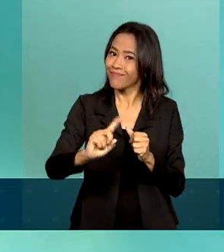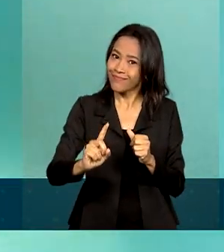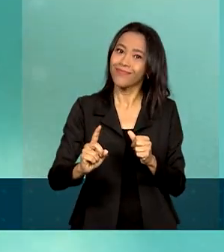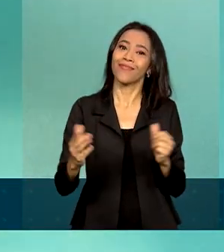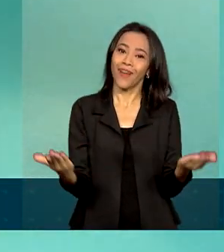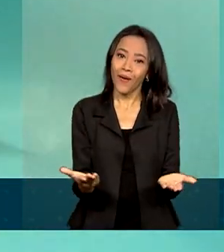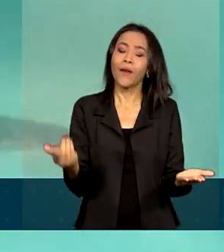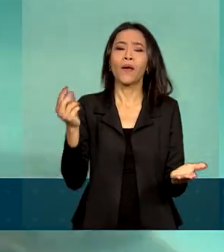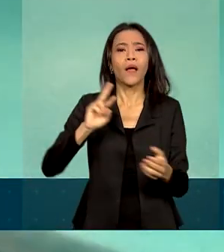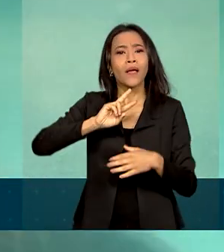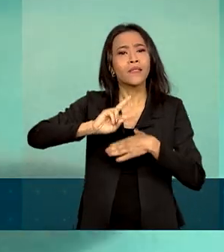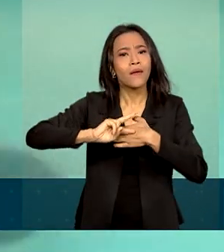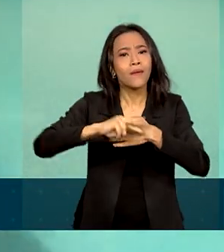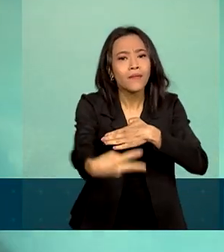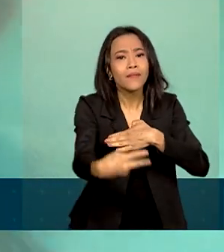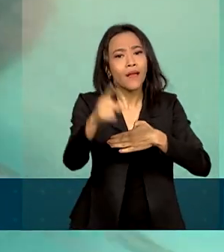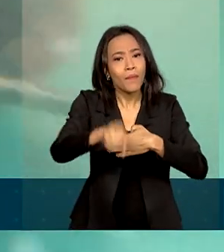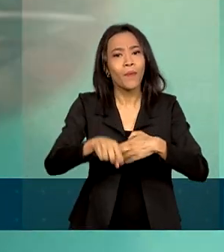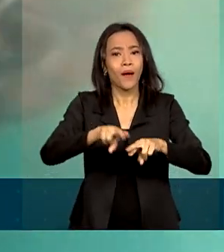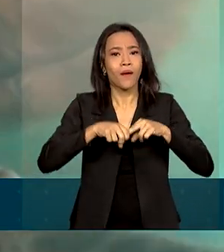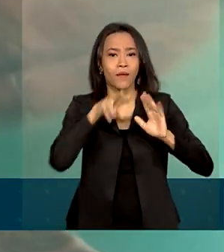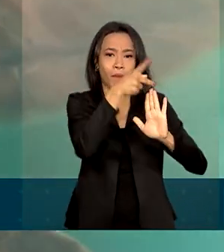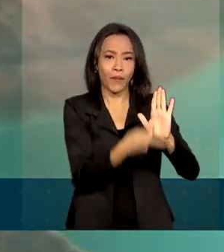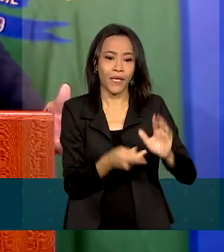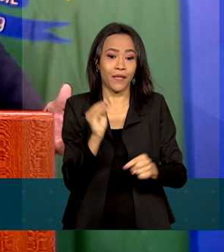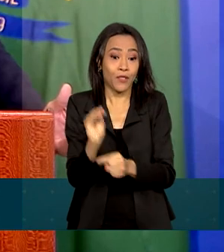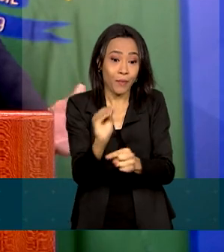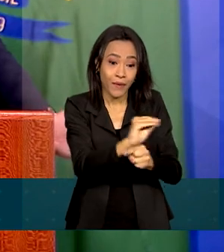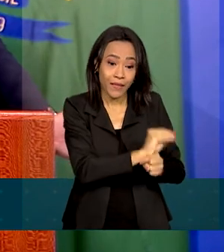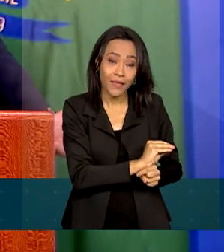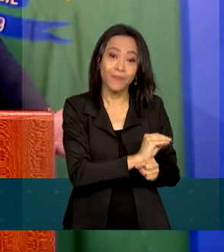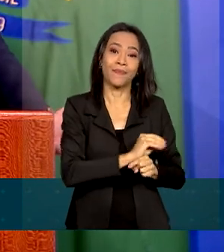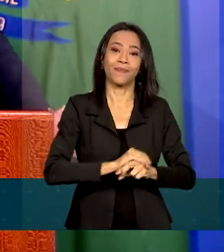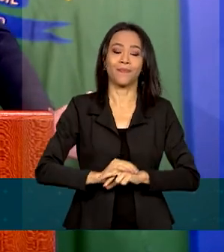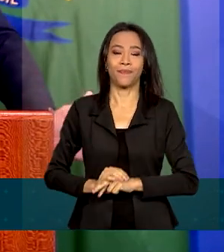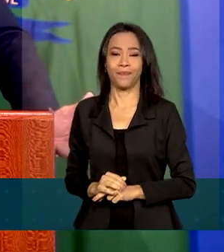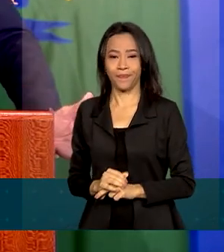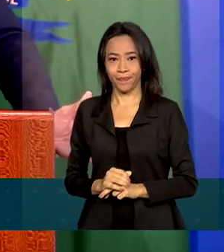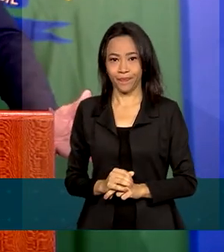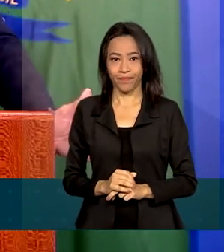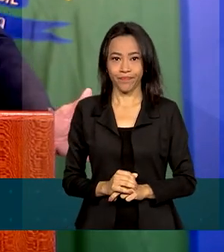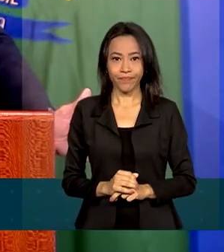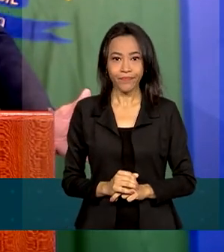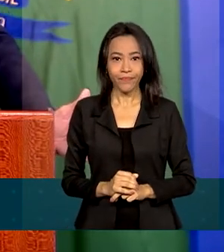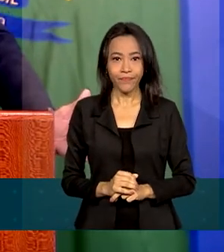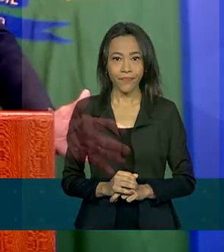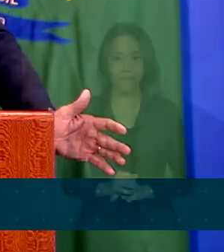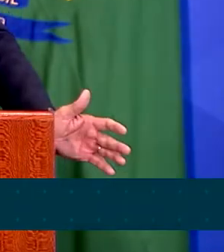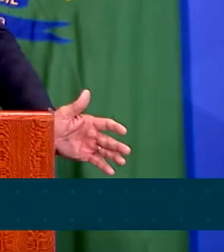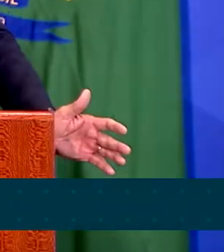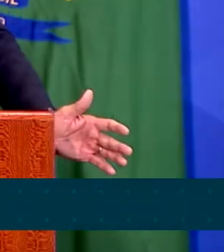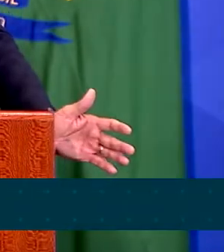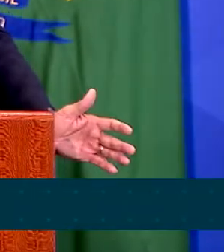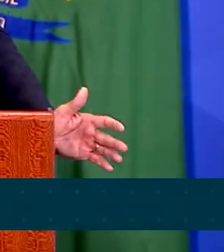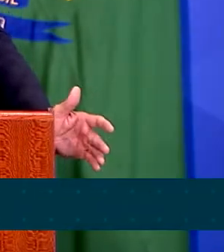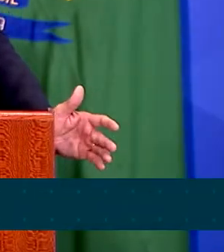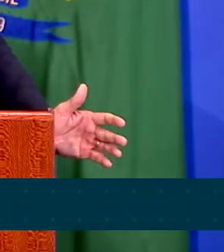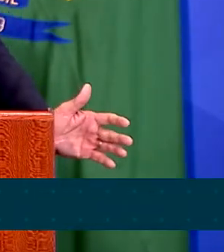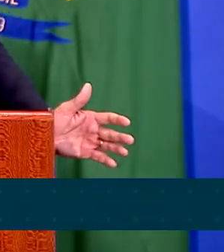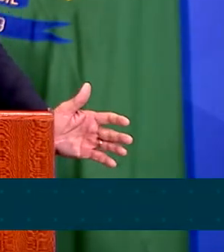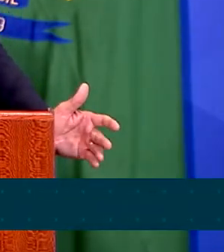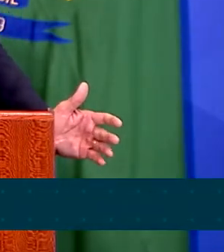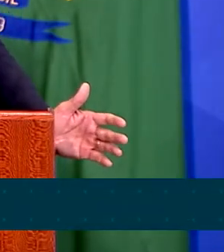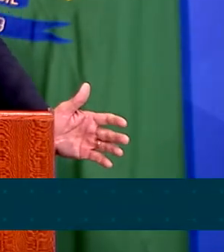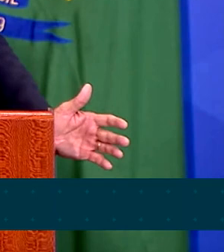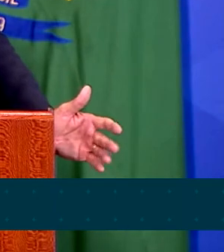é fruto de projetos de proteção, como o Tamar. O Brasil é um exemplo para o mundo na questão ambiental. O Brasil tem